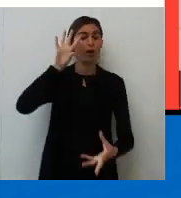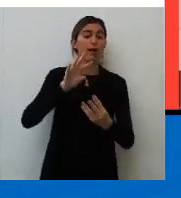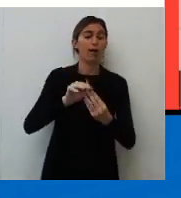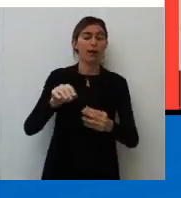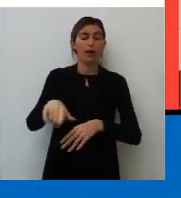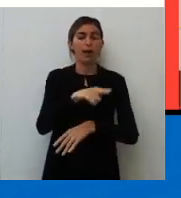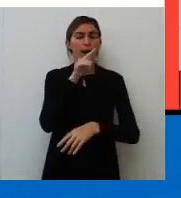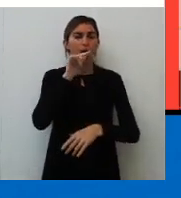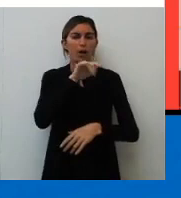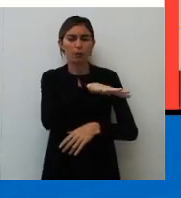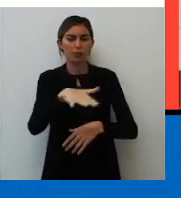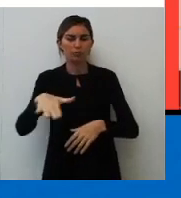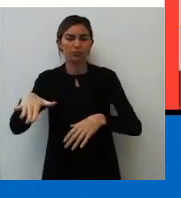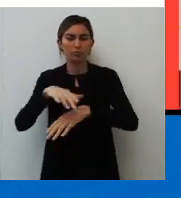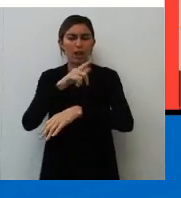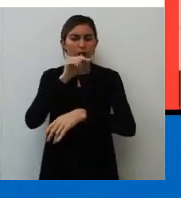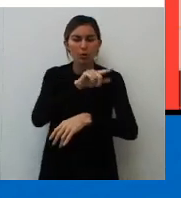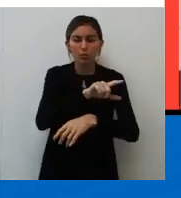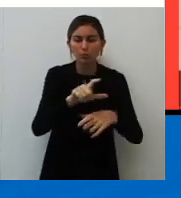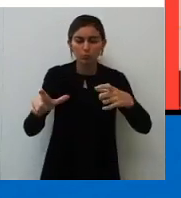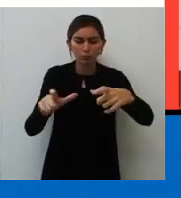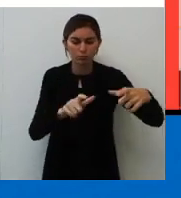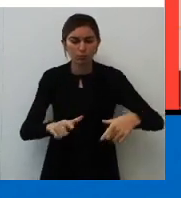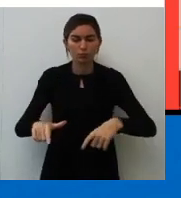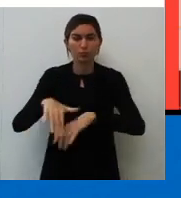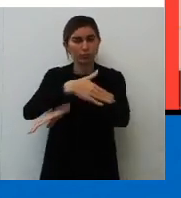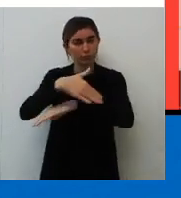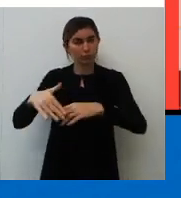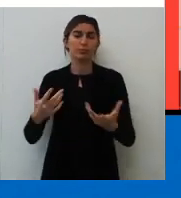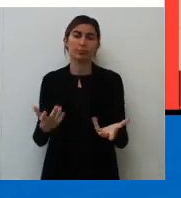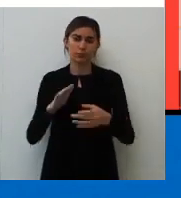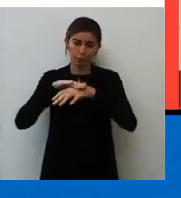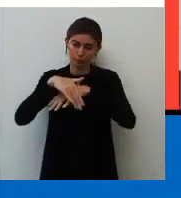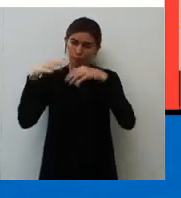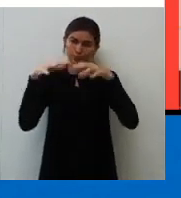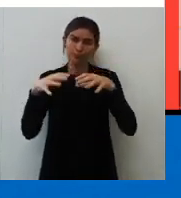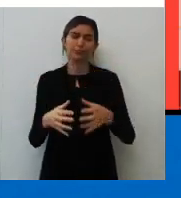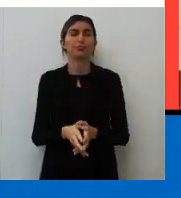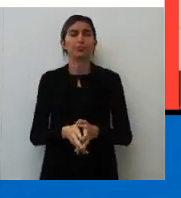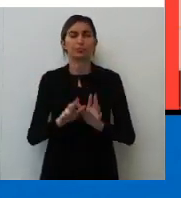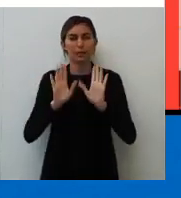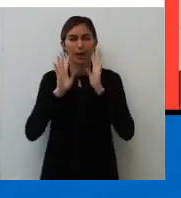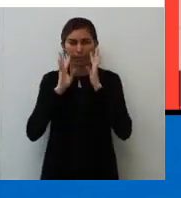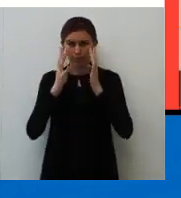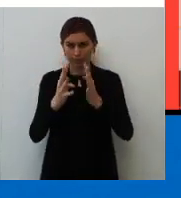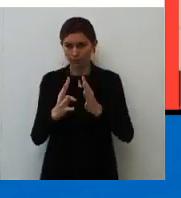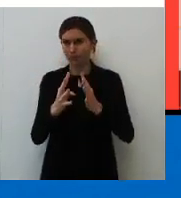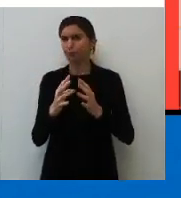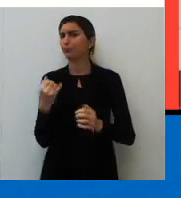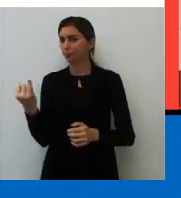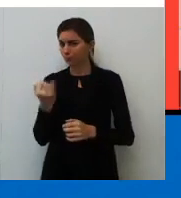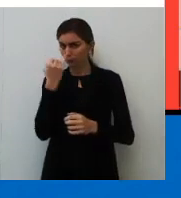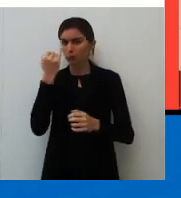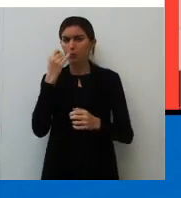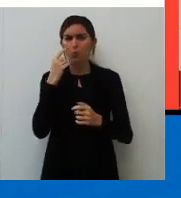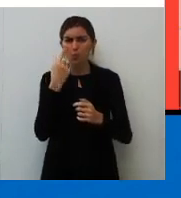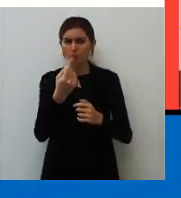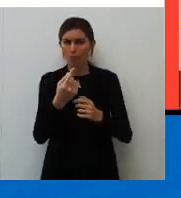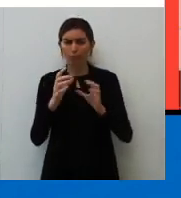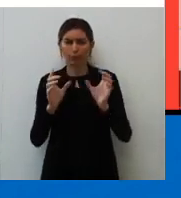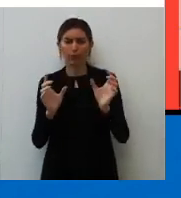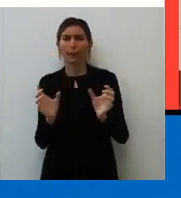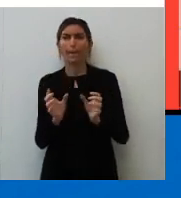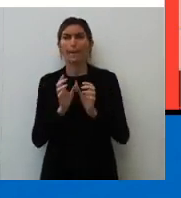molhadas? Porquê choveu à noite. Beleza? Atenção. Isso é importante, hein? Isso é importante. A